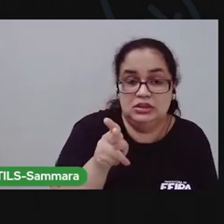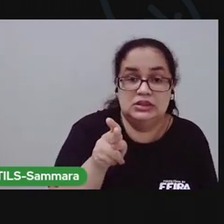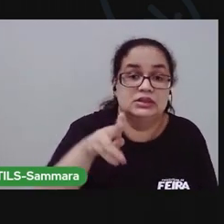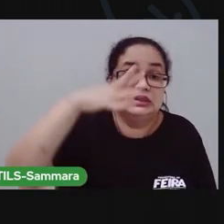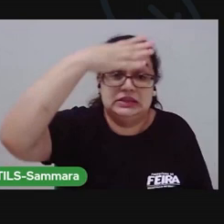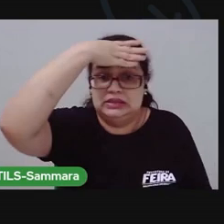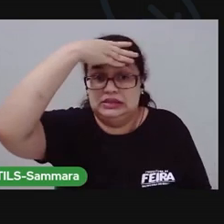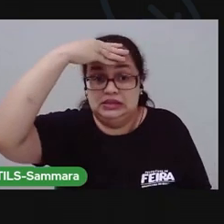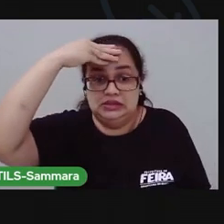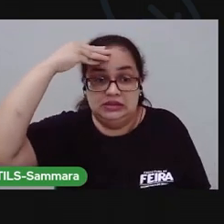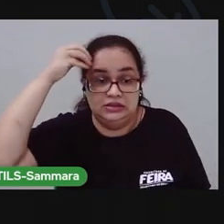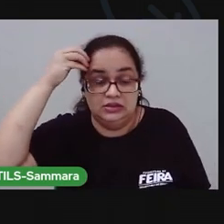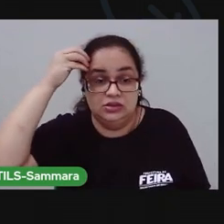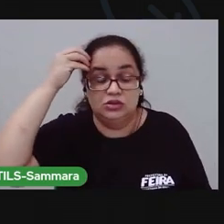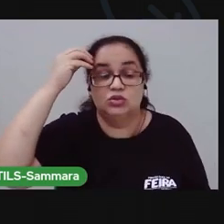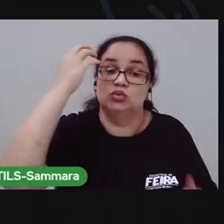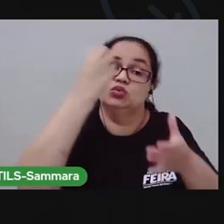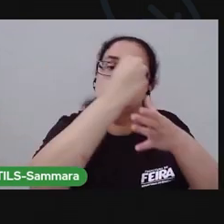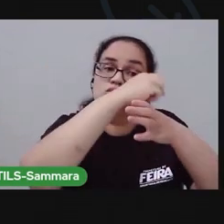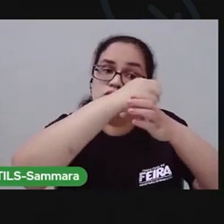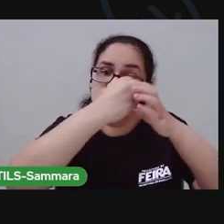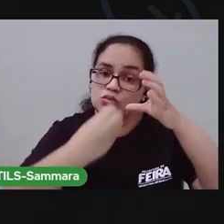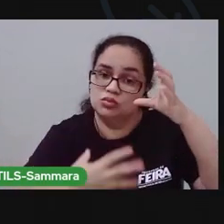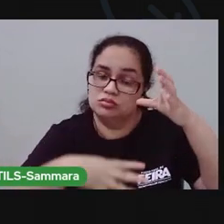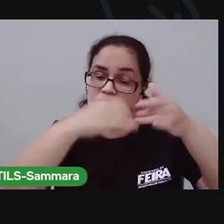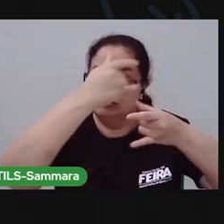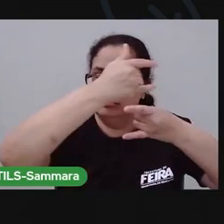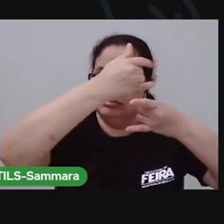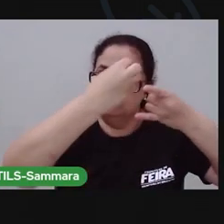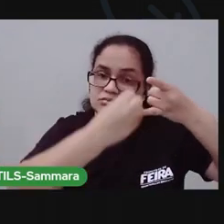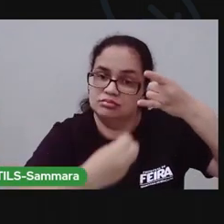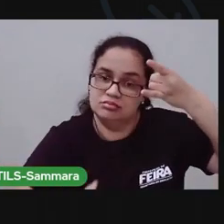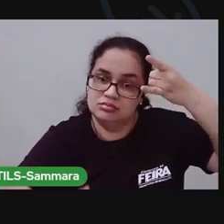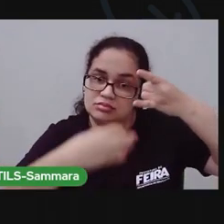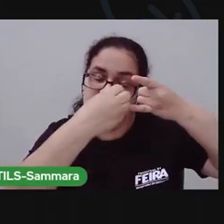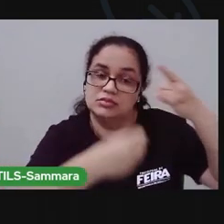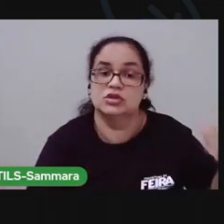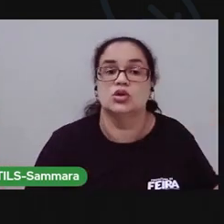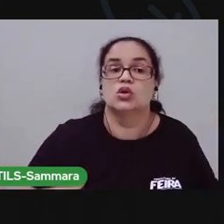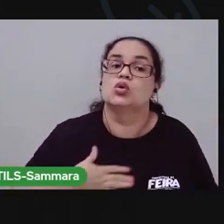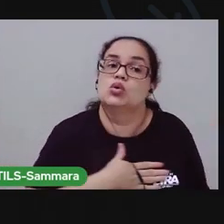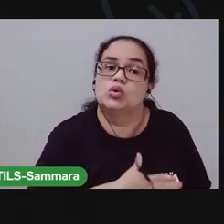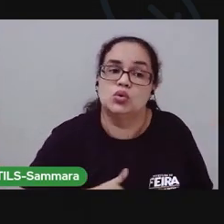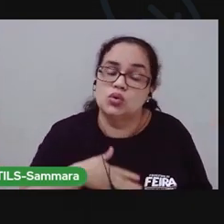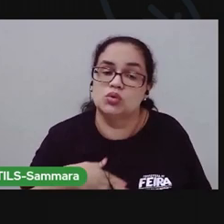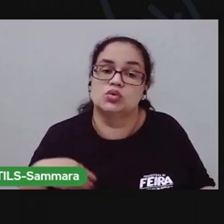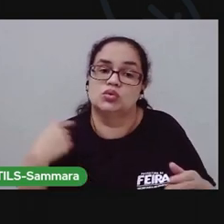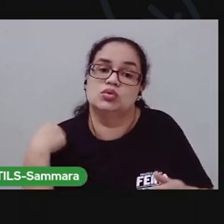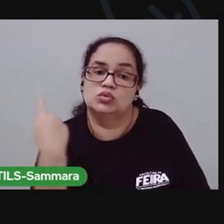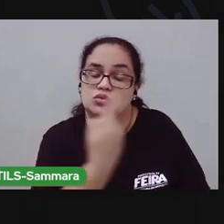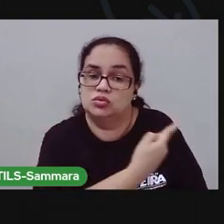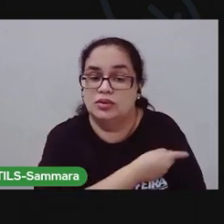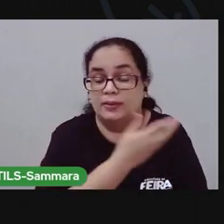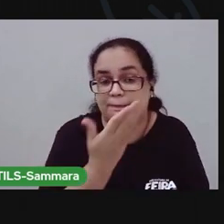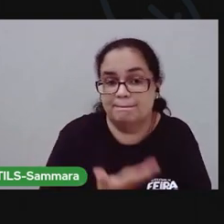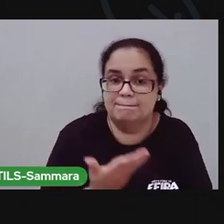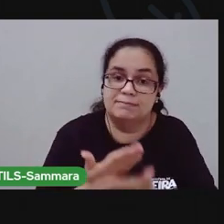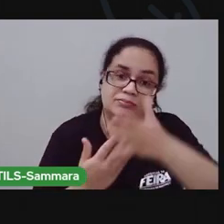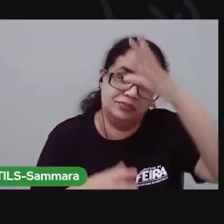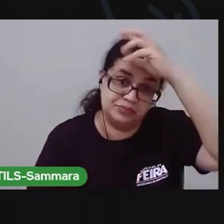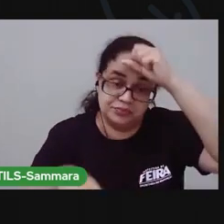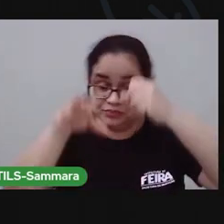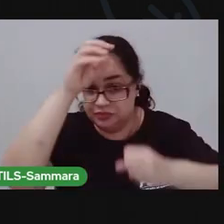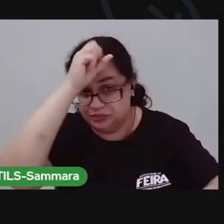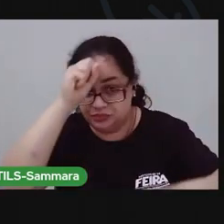esquece de deixar um comentário, de curtir a aula. para saber o que foi que você mais gostou da nossa aula. que foi que você aprendeu,